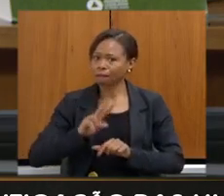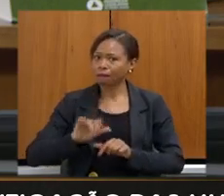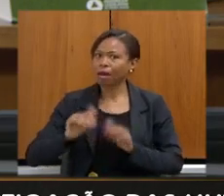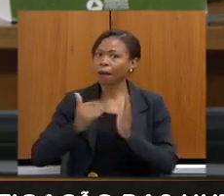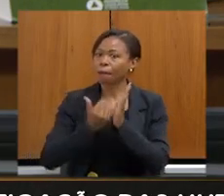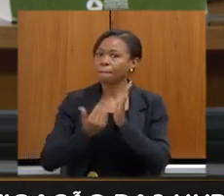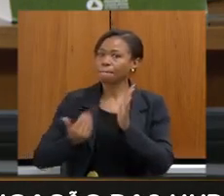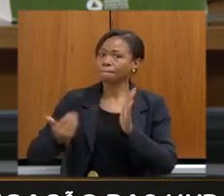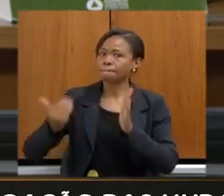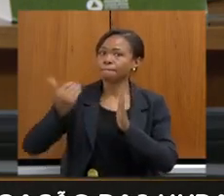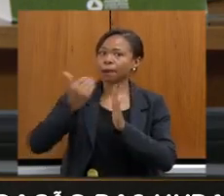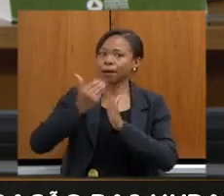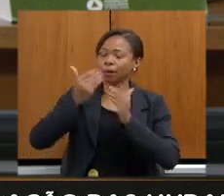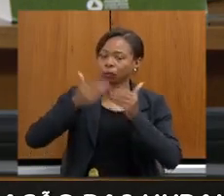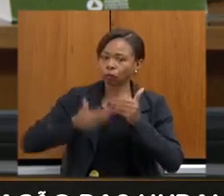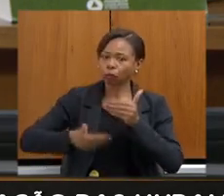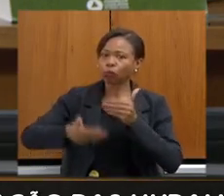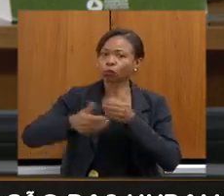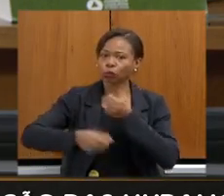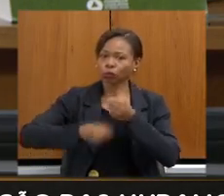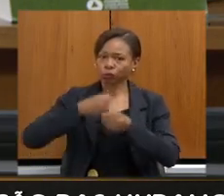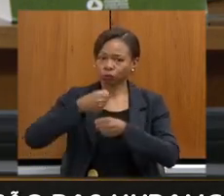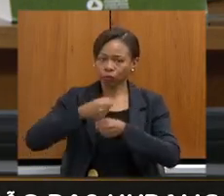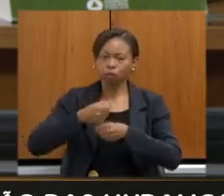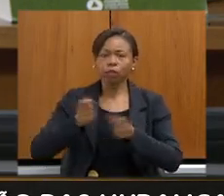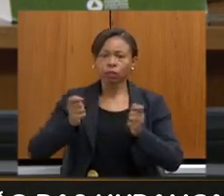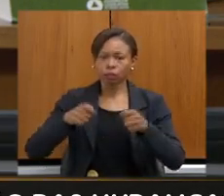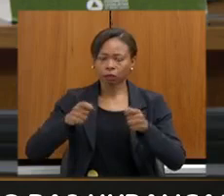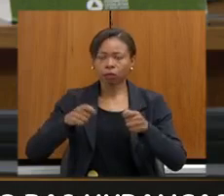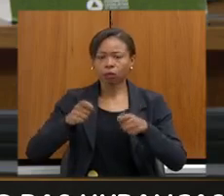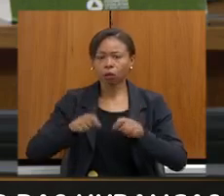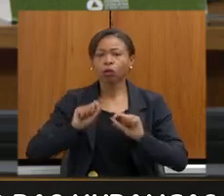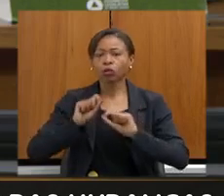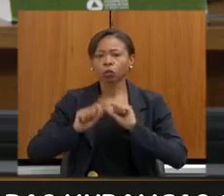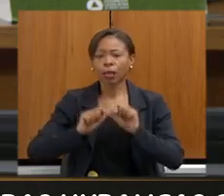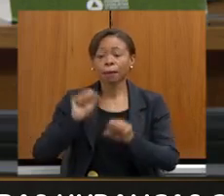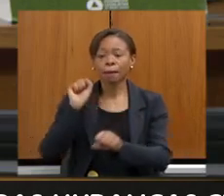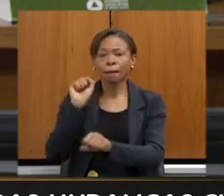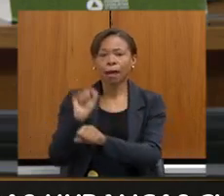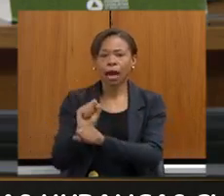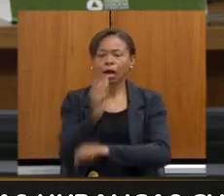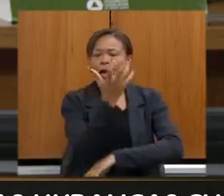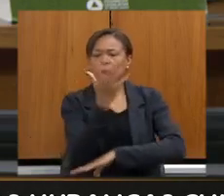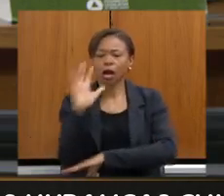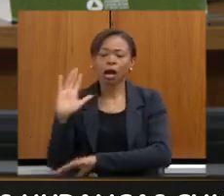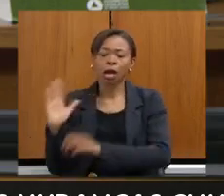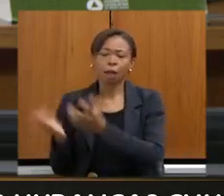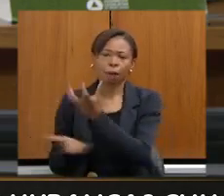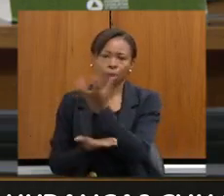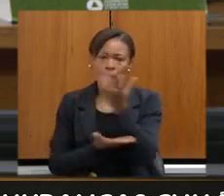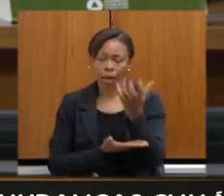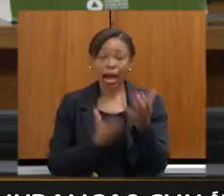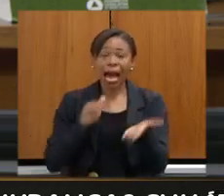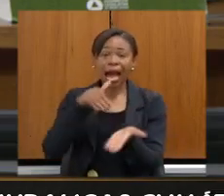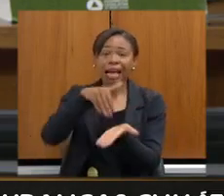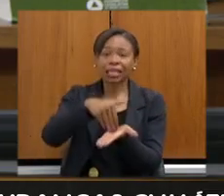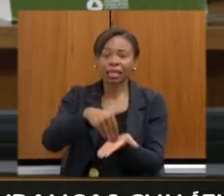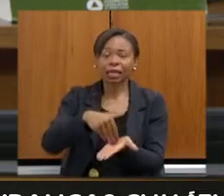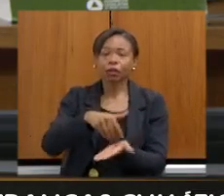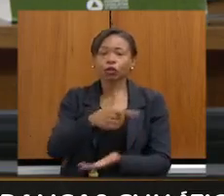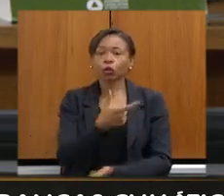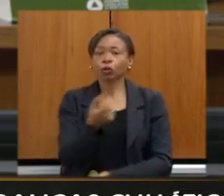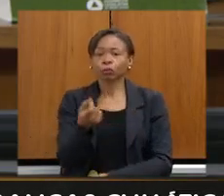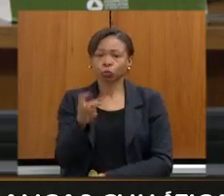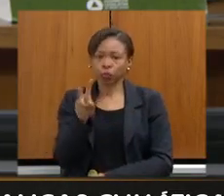próximos anos, e que, de fato, levará à neutralização até 2050, como acordado na campanha